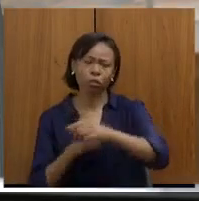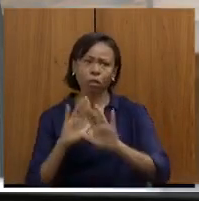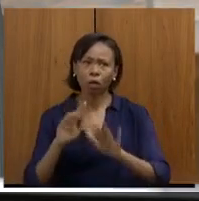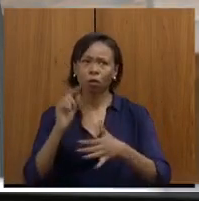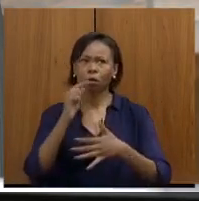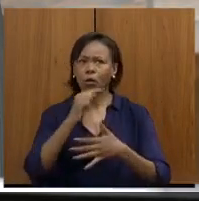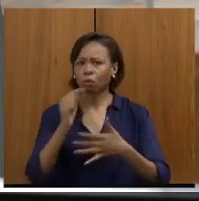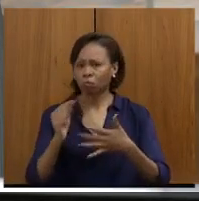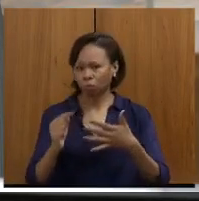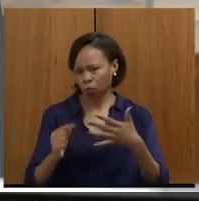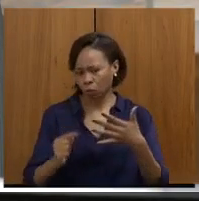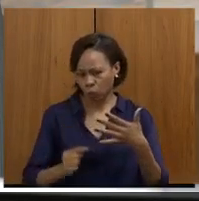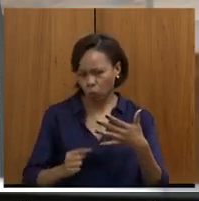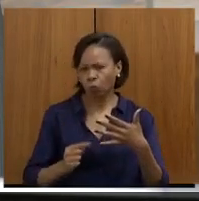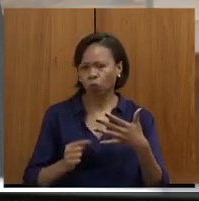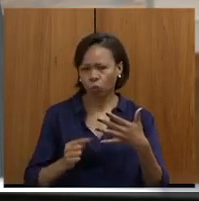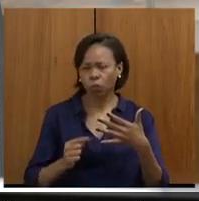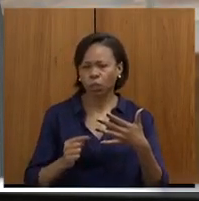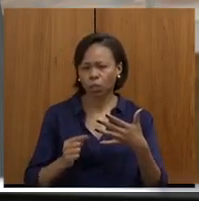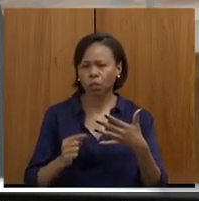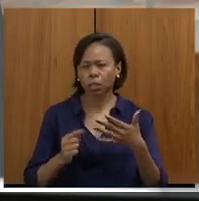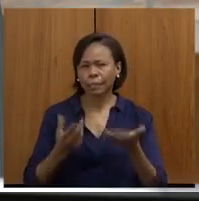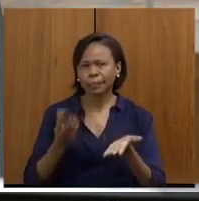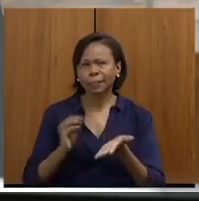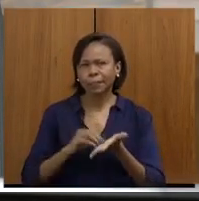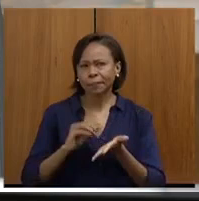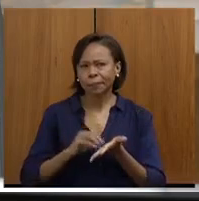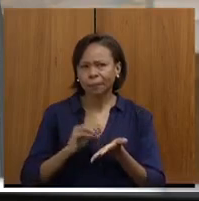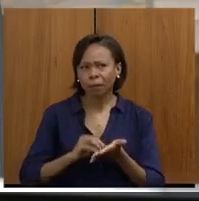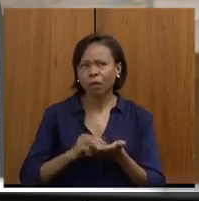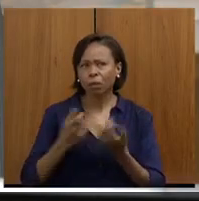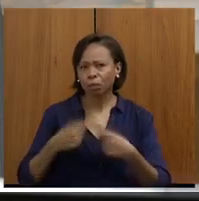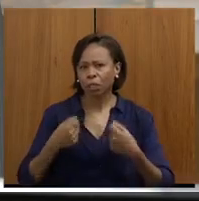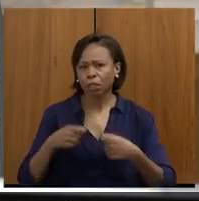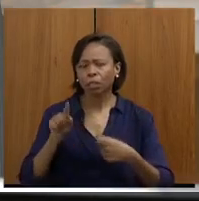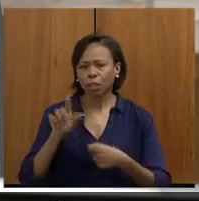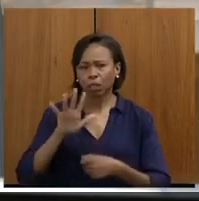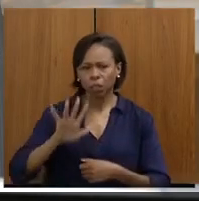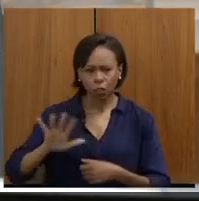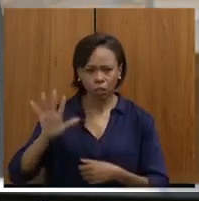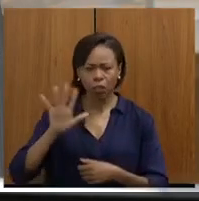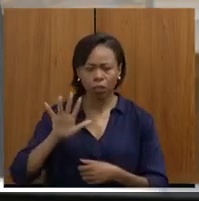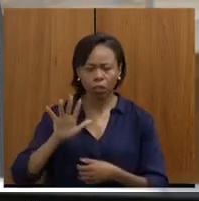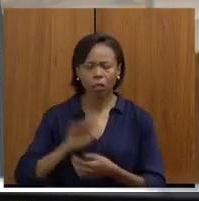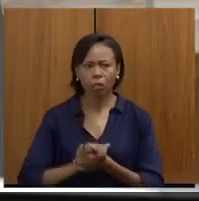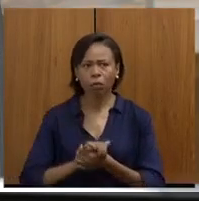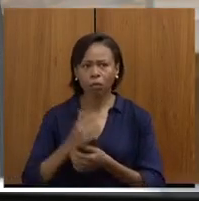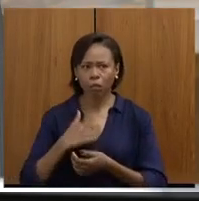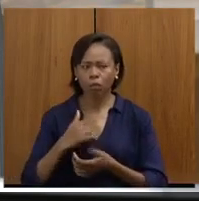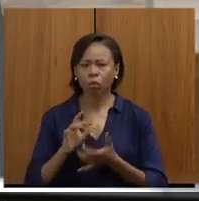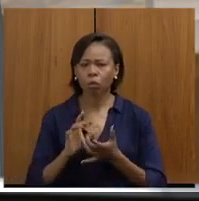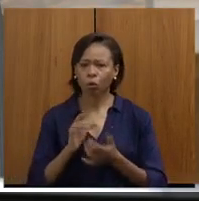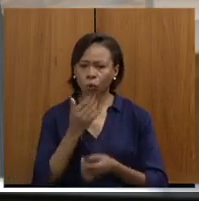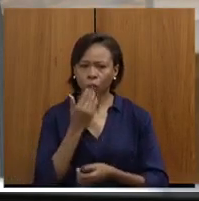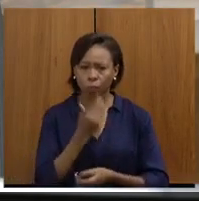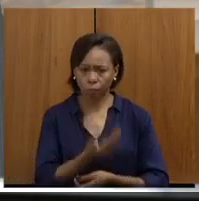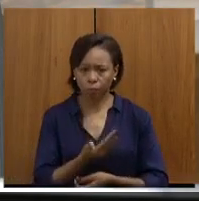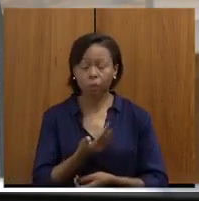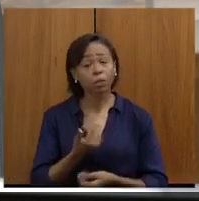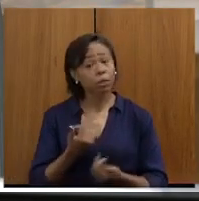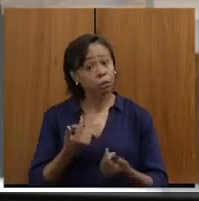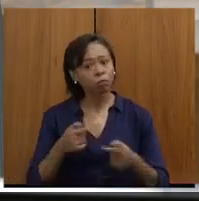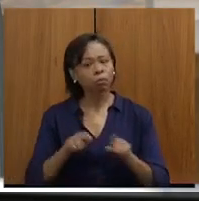necessidades da nossa região que eu deixo, secretário, e, além disso,